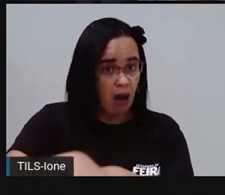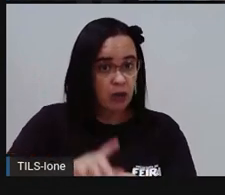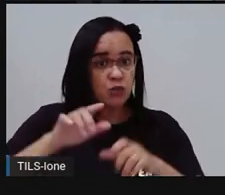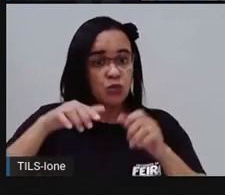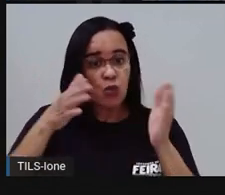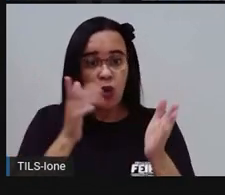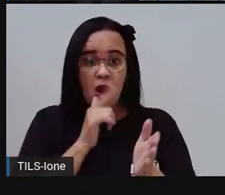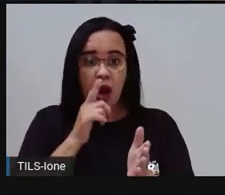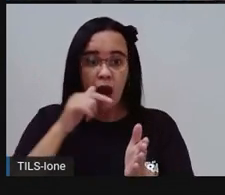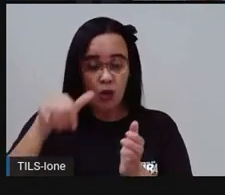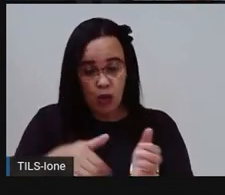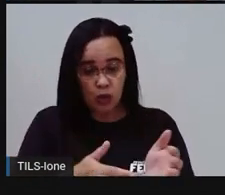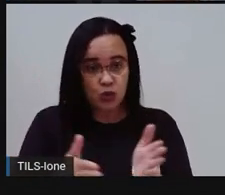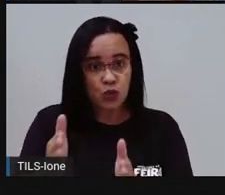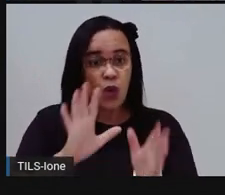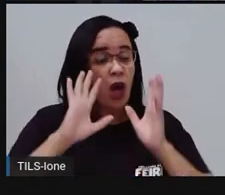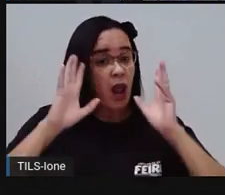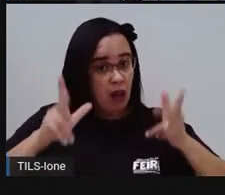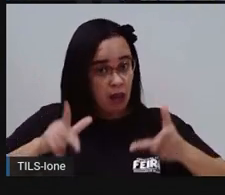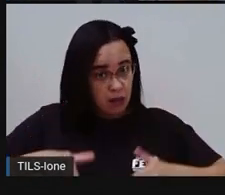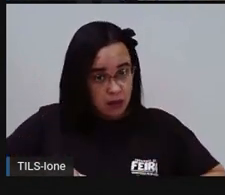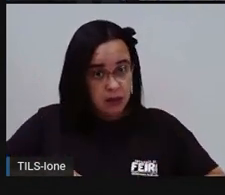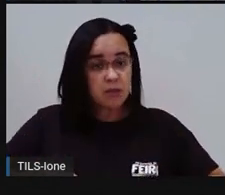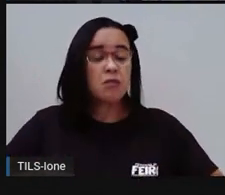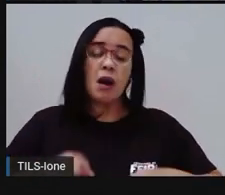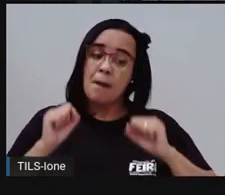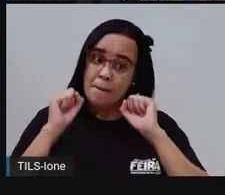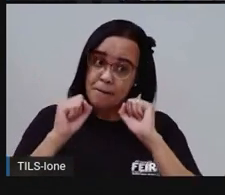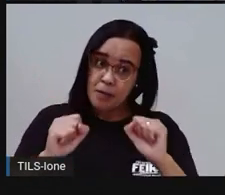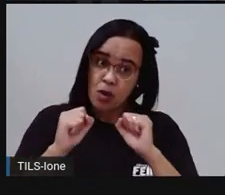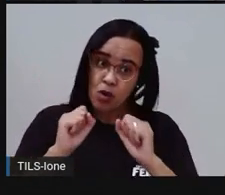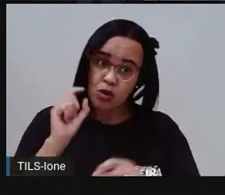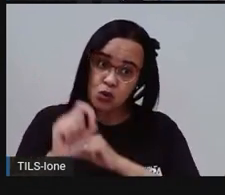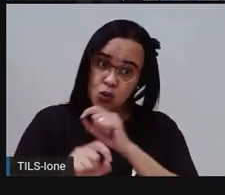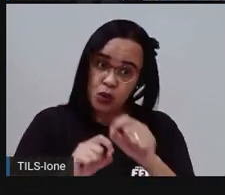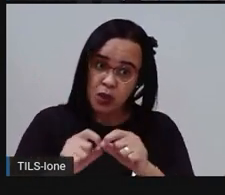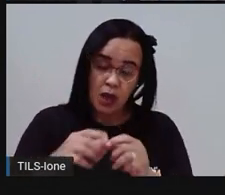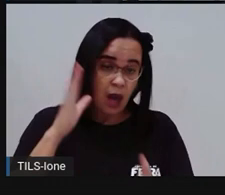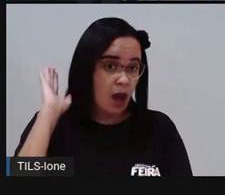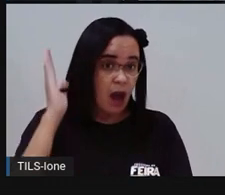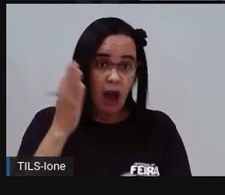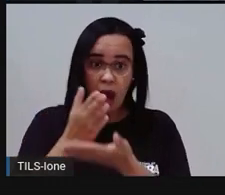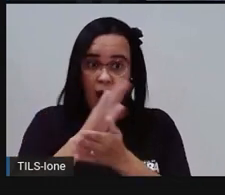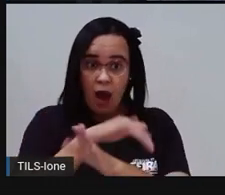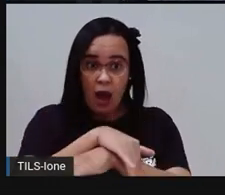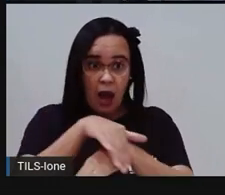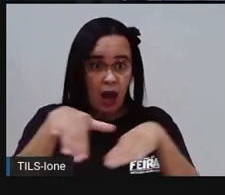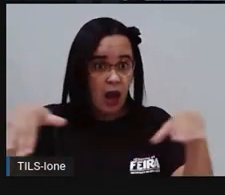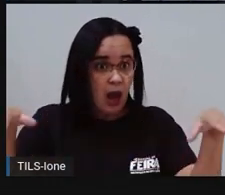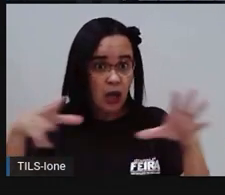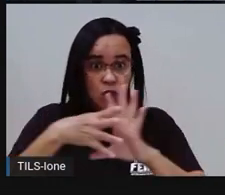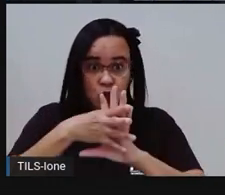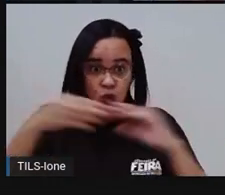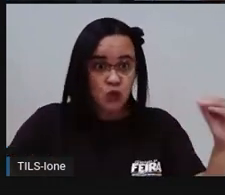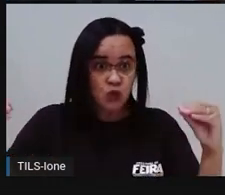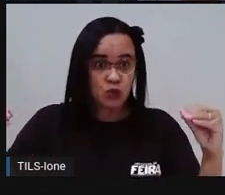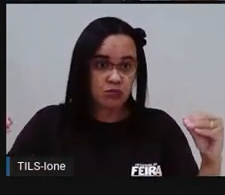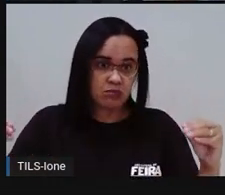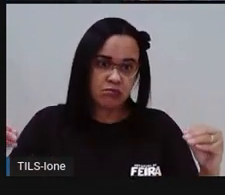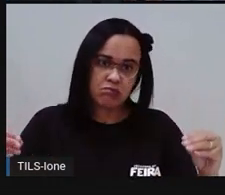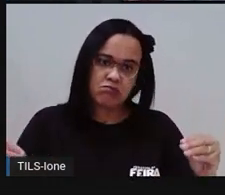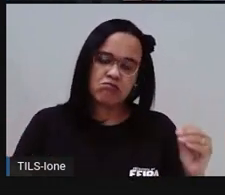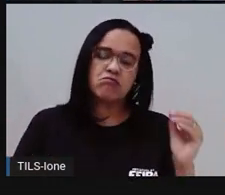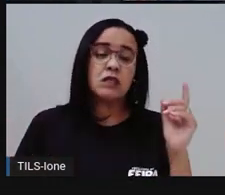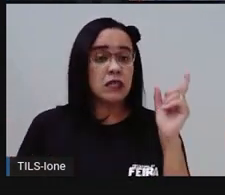A água limpa que serve para a gente beber, ela pode chegar no momento que vai, pode acabar, né? E o